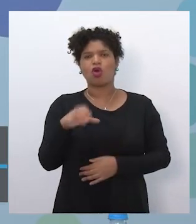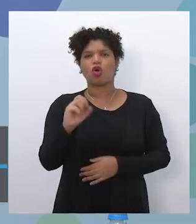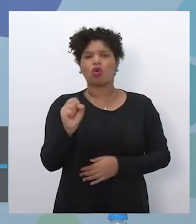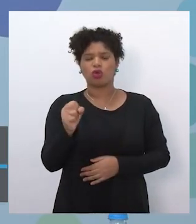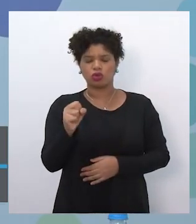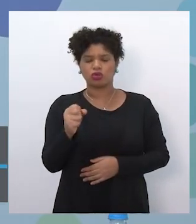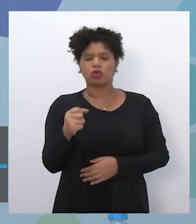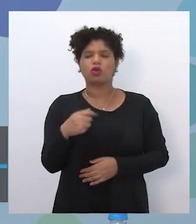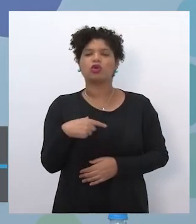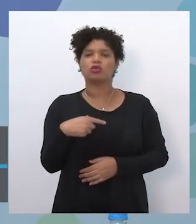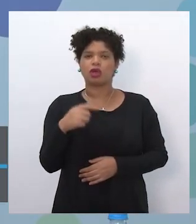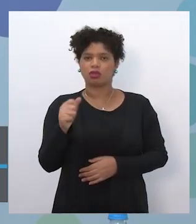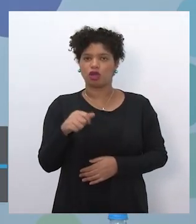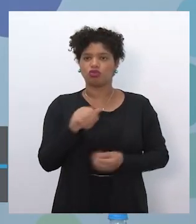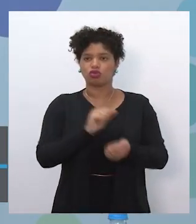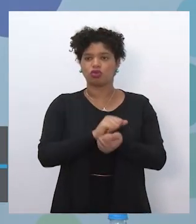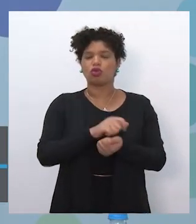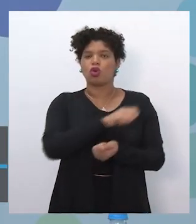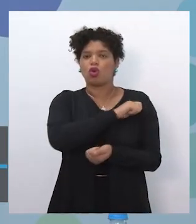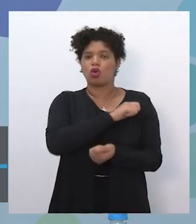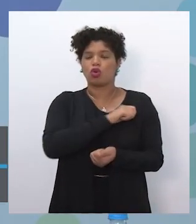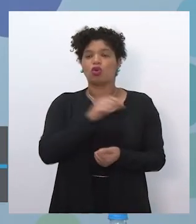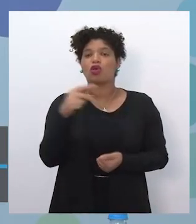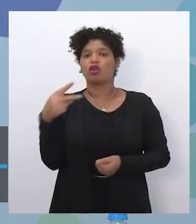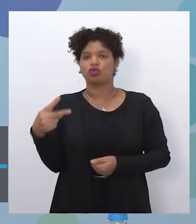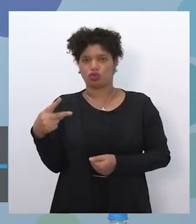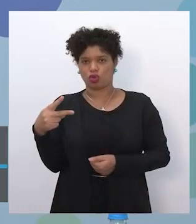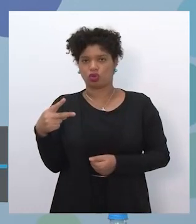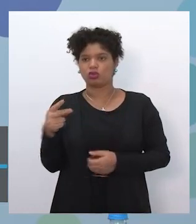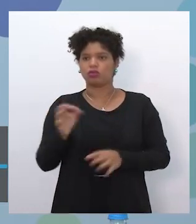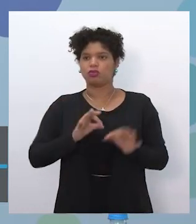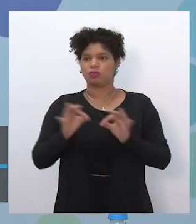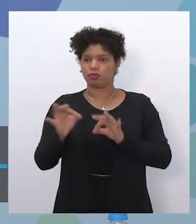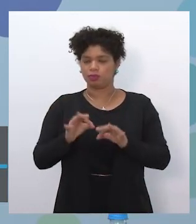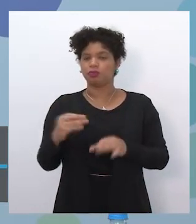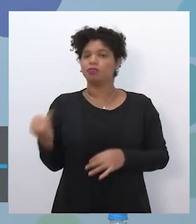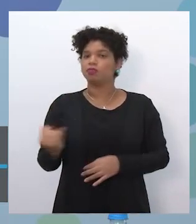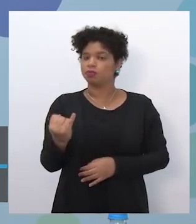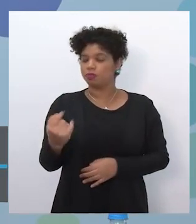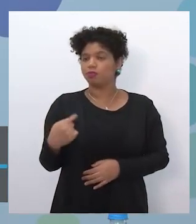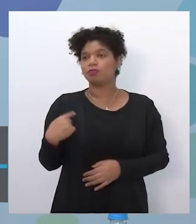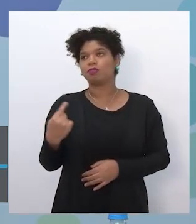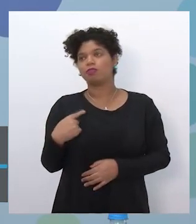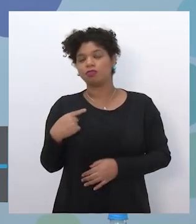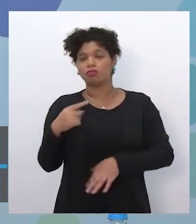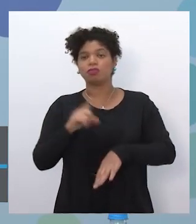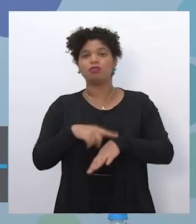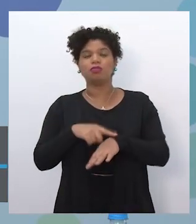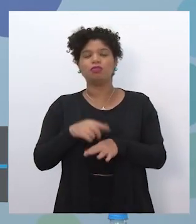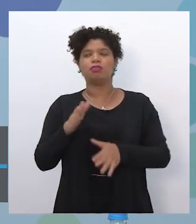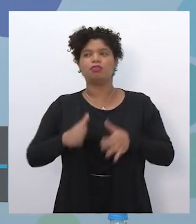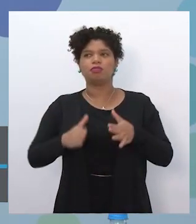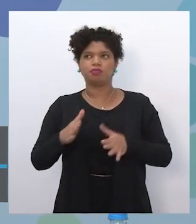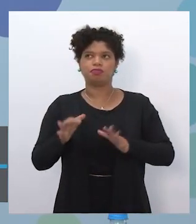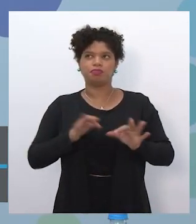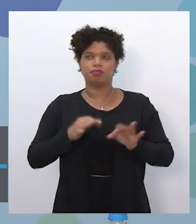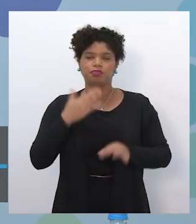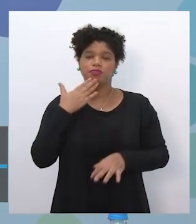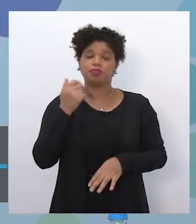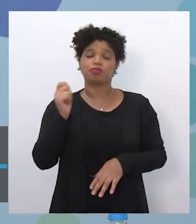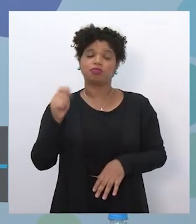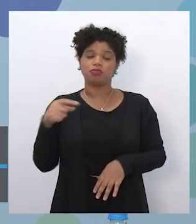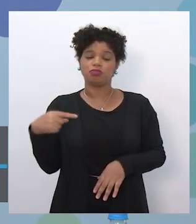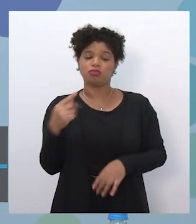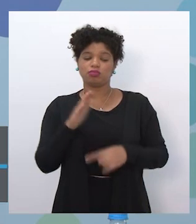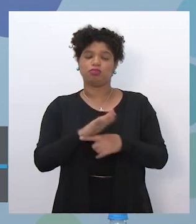e dois de planejamento, é isso mesmo, nós reservamos um tempo de planejamento justamente para que esse processo possa ser mediado